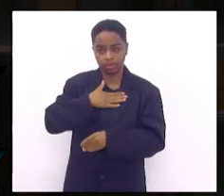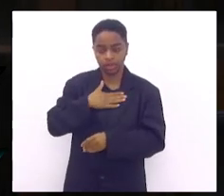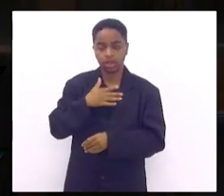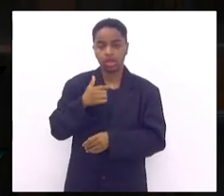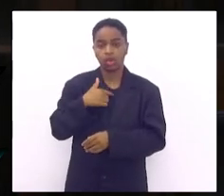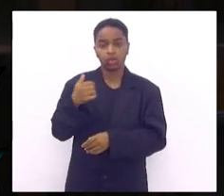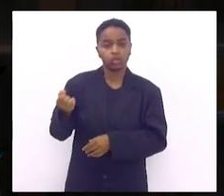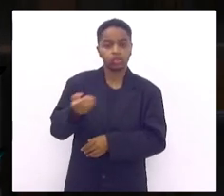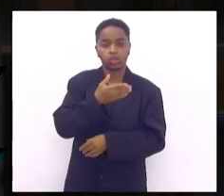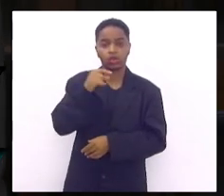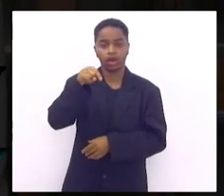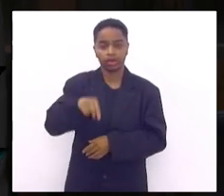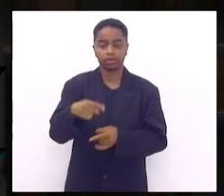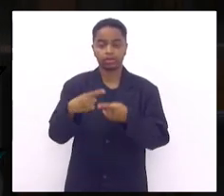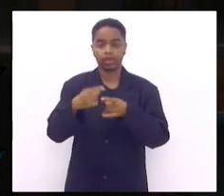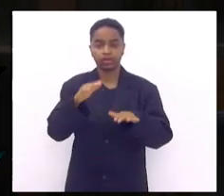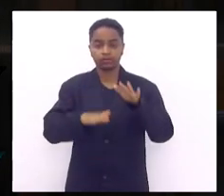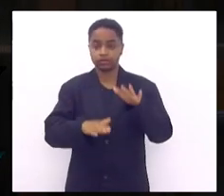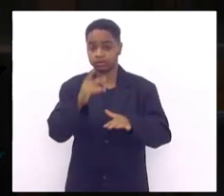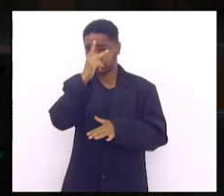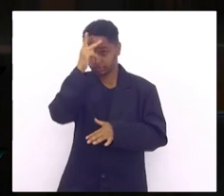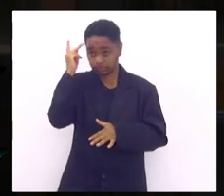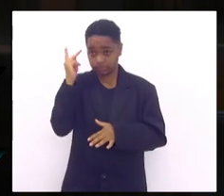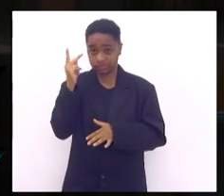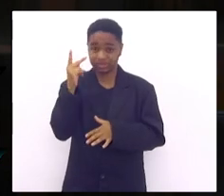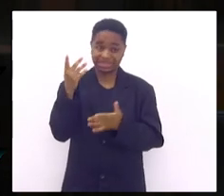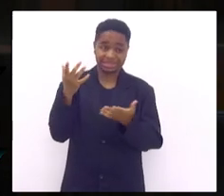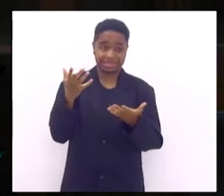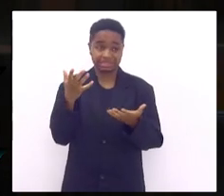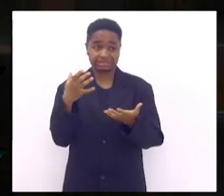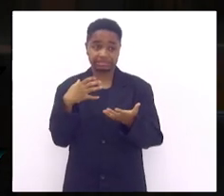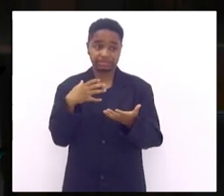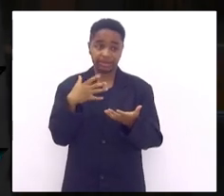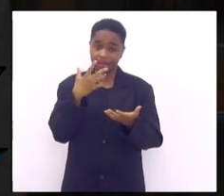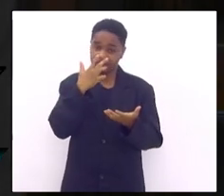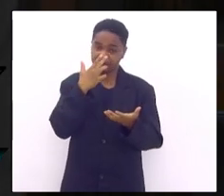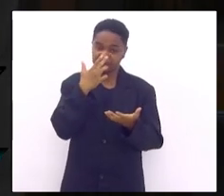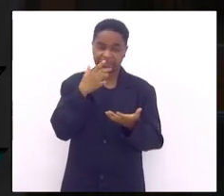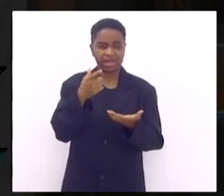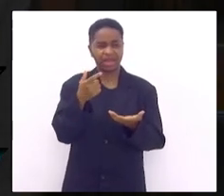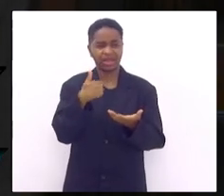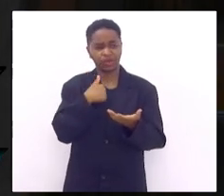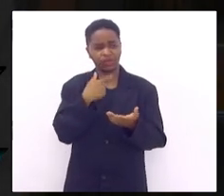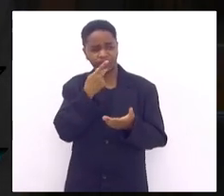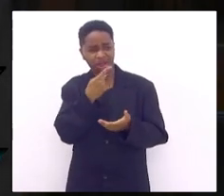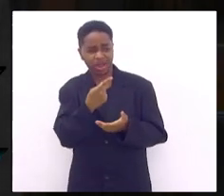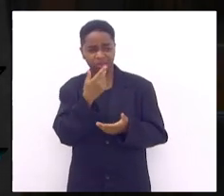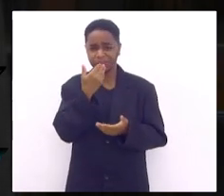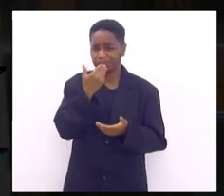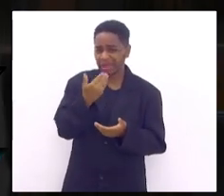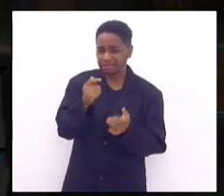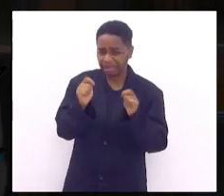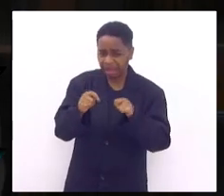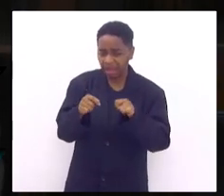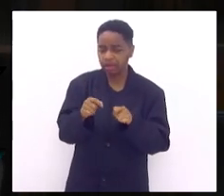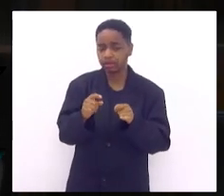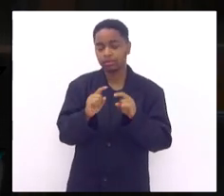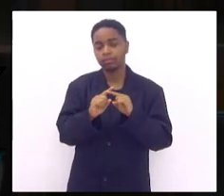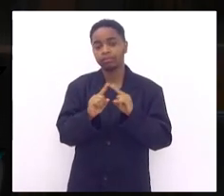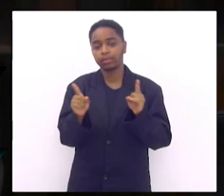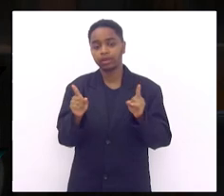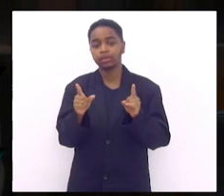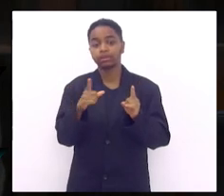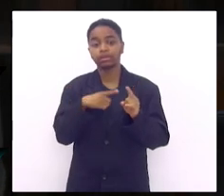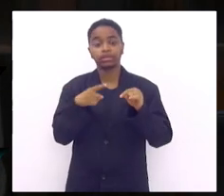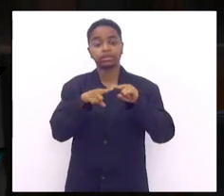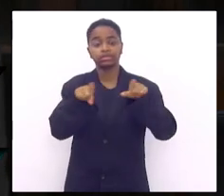às vezes o eleitor e o público fica meio ah será que eu falo peço ou não peço para ele e que eu tenho um